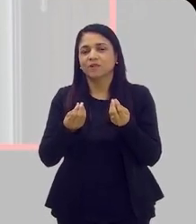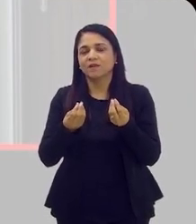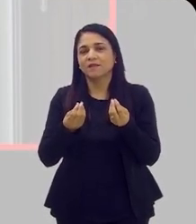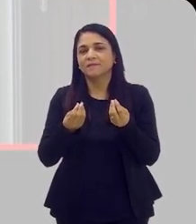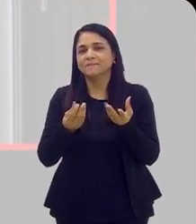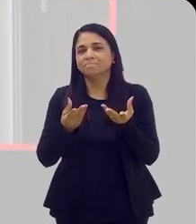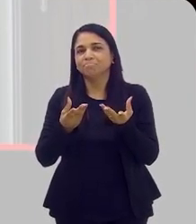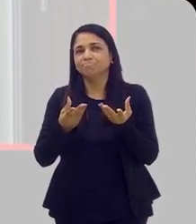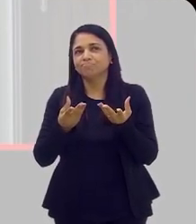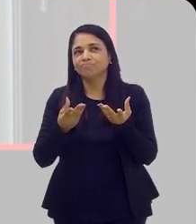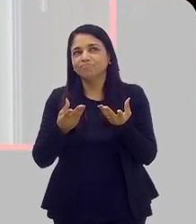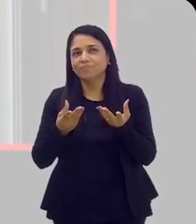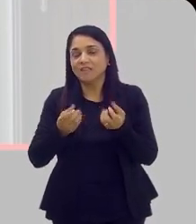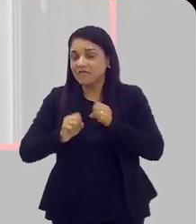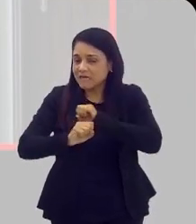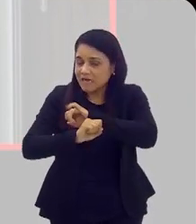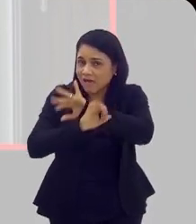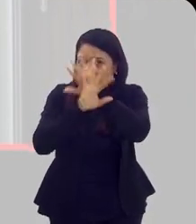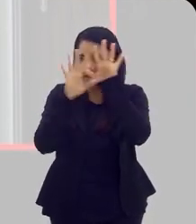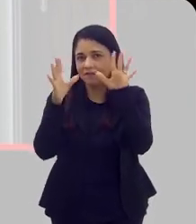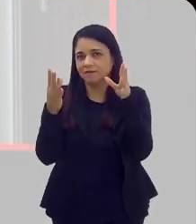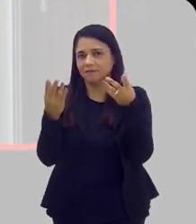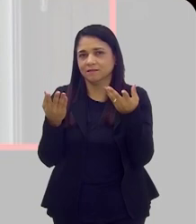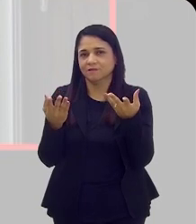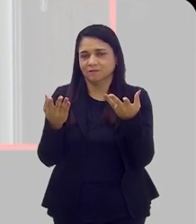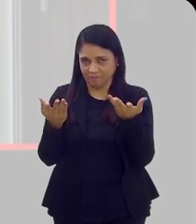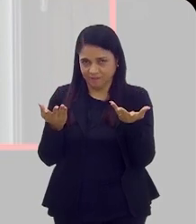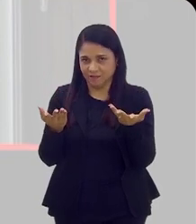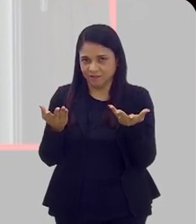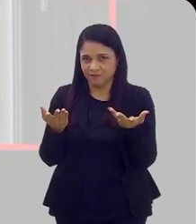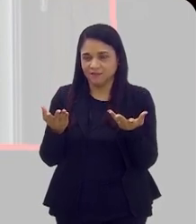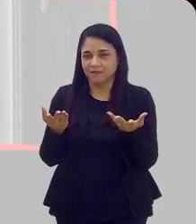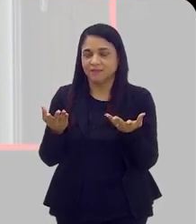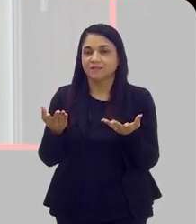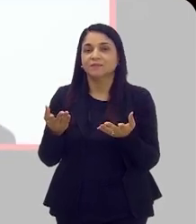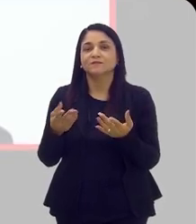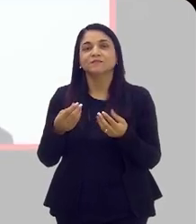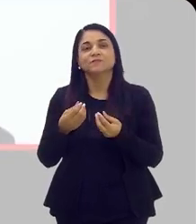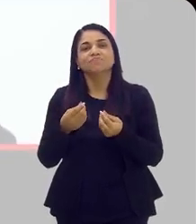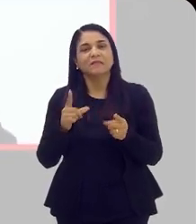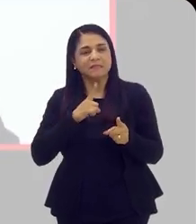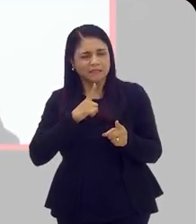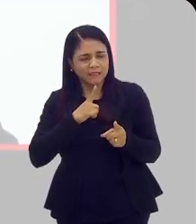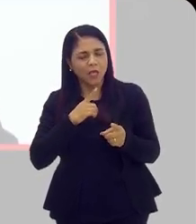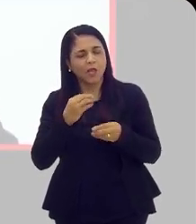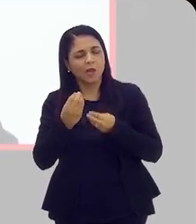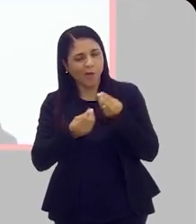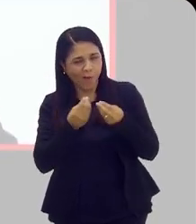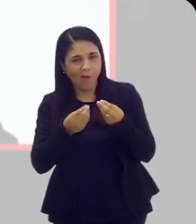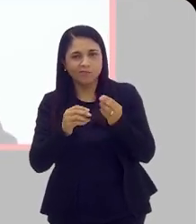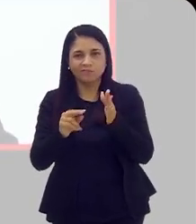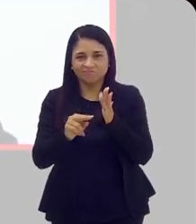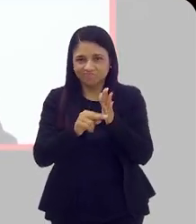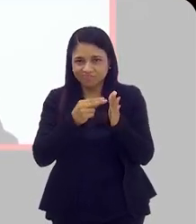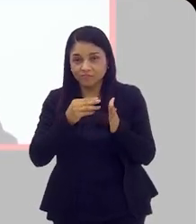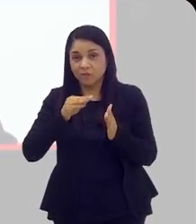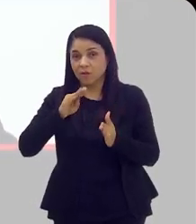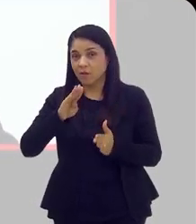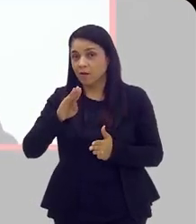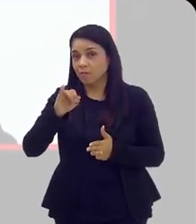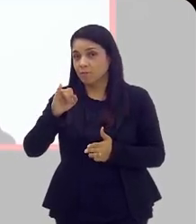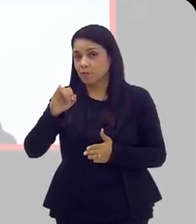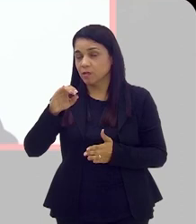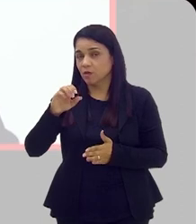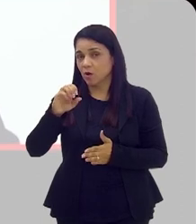também pra desmistificar tudo que possa ter em torno disso. Existem algumas formas de fazer essa biópsia da próstata,